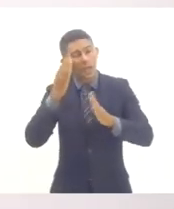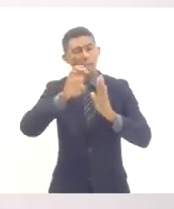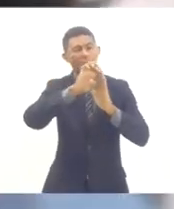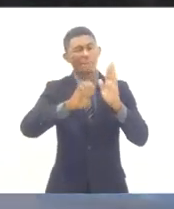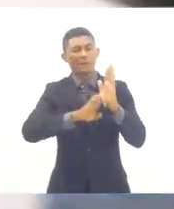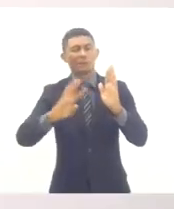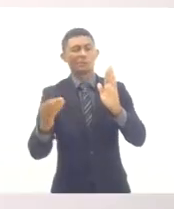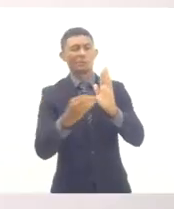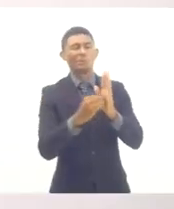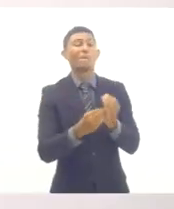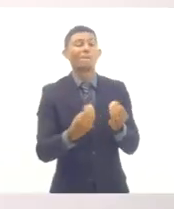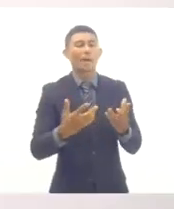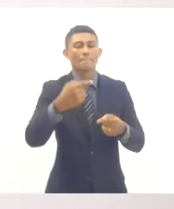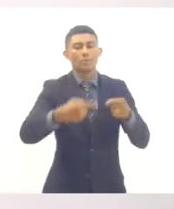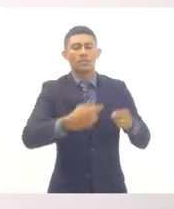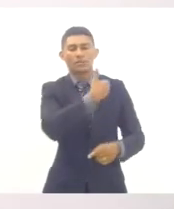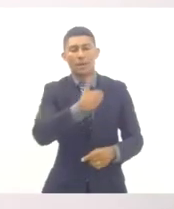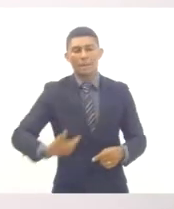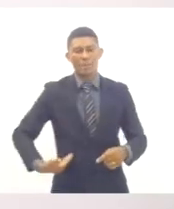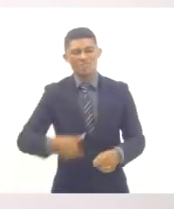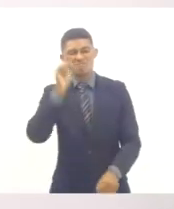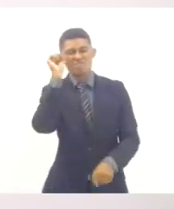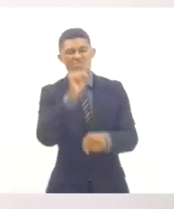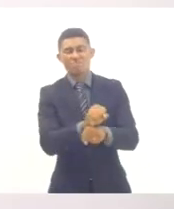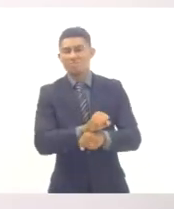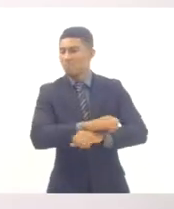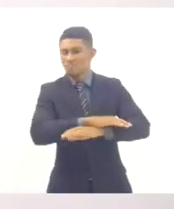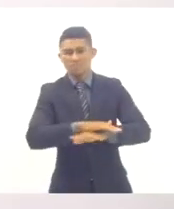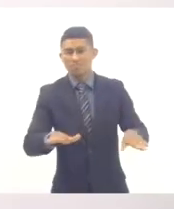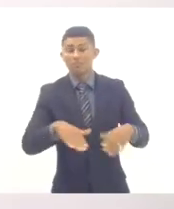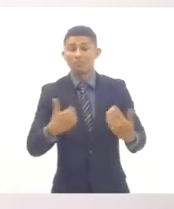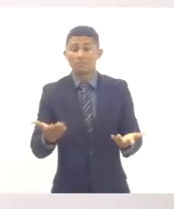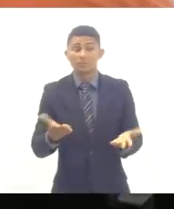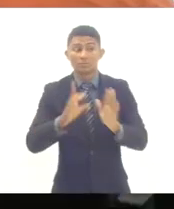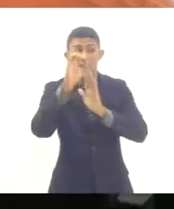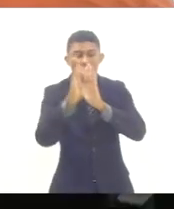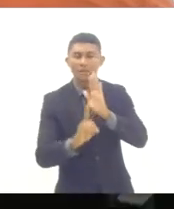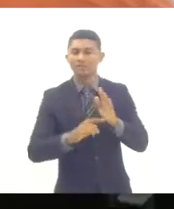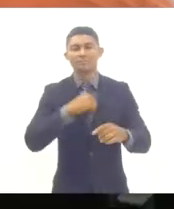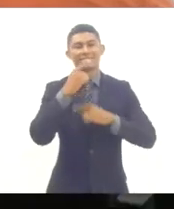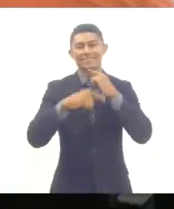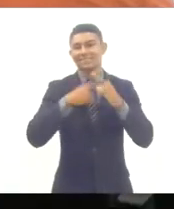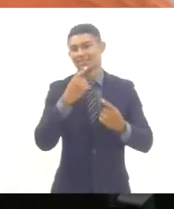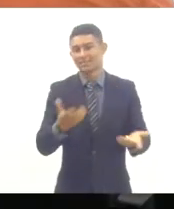e, portanto, para engessar e não fazer com que os direitos sejam garantidos.